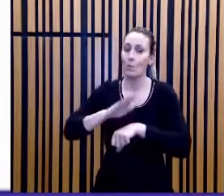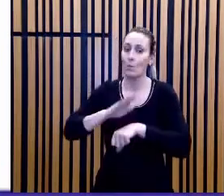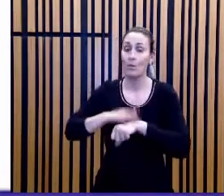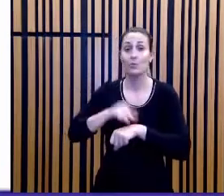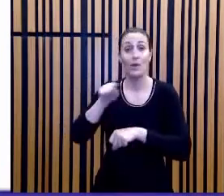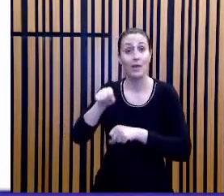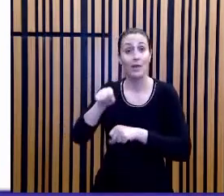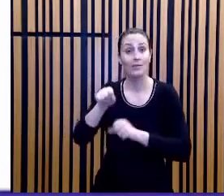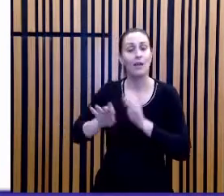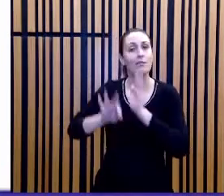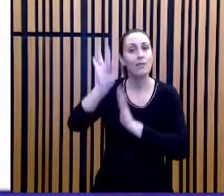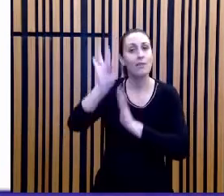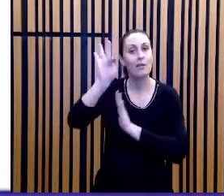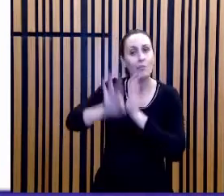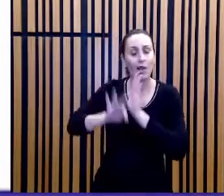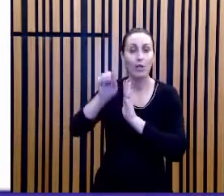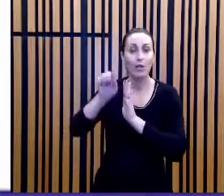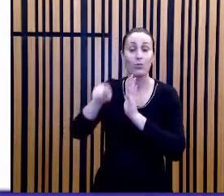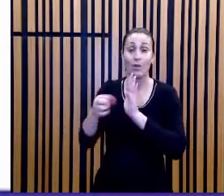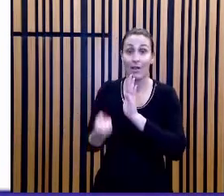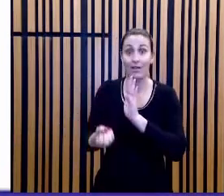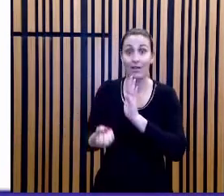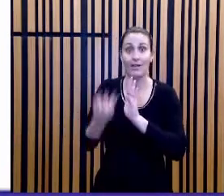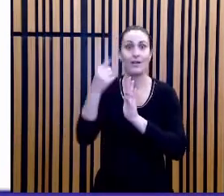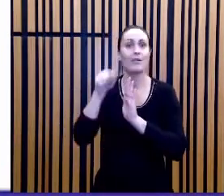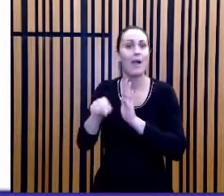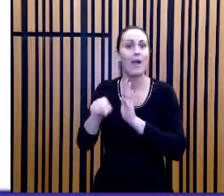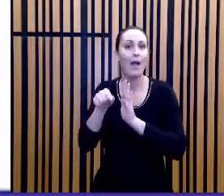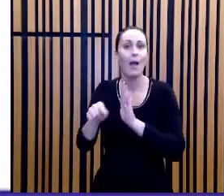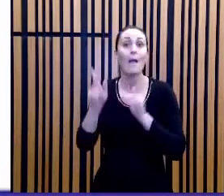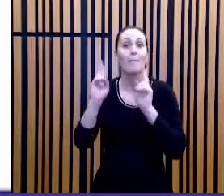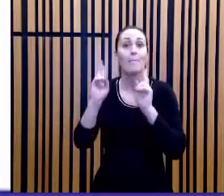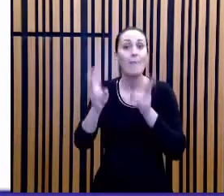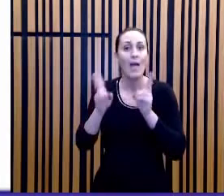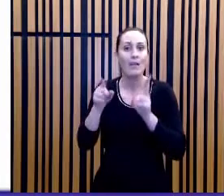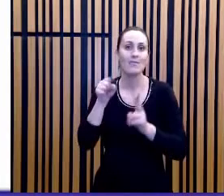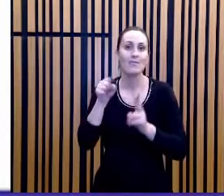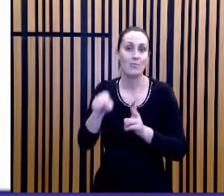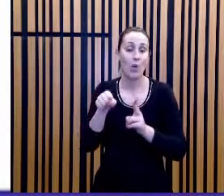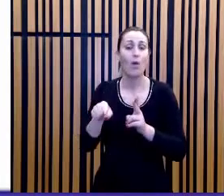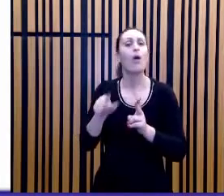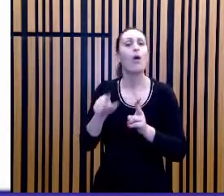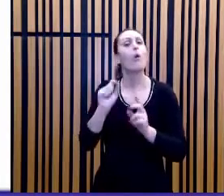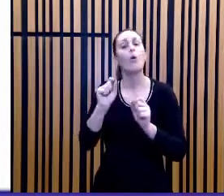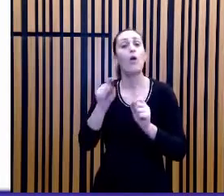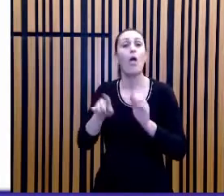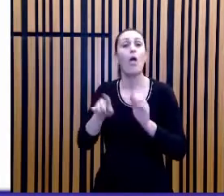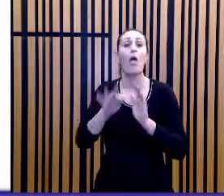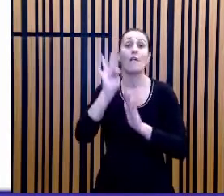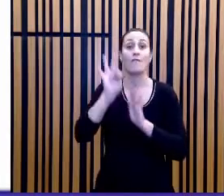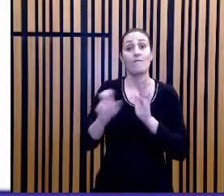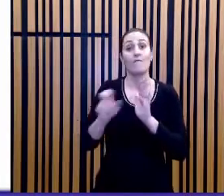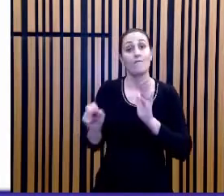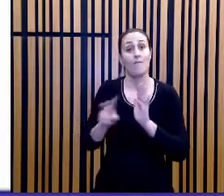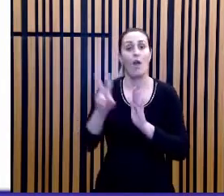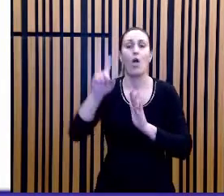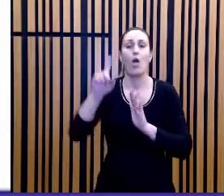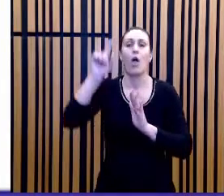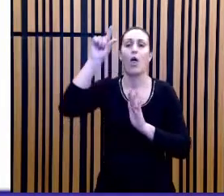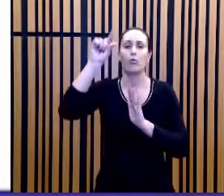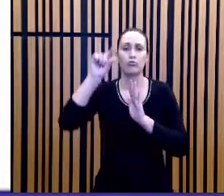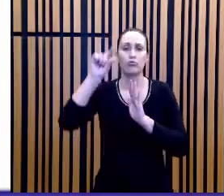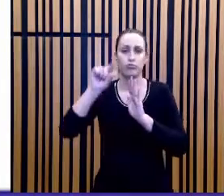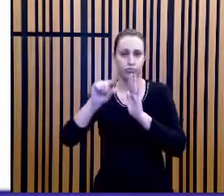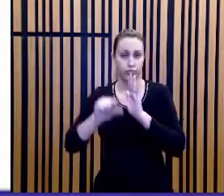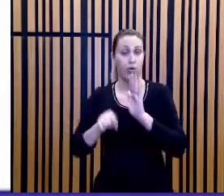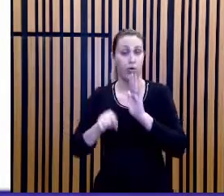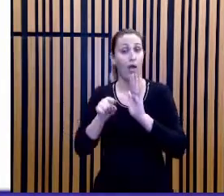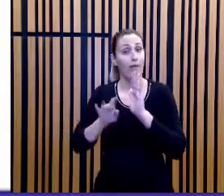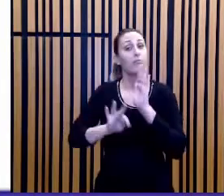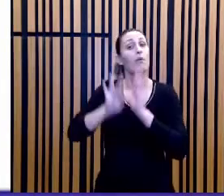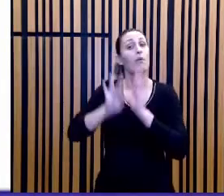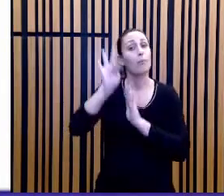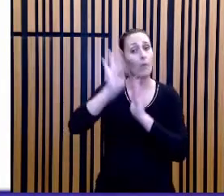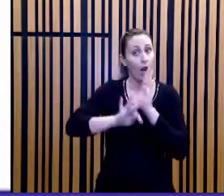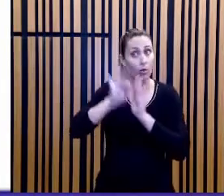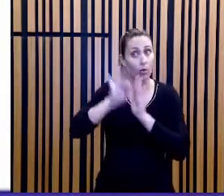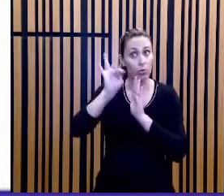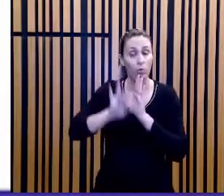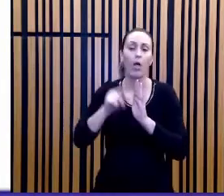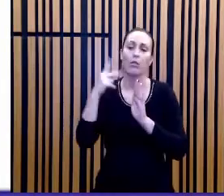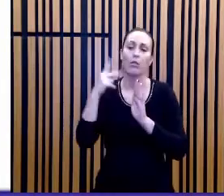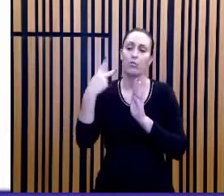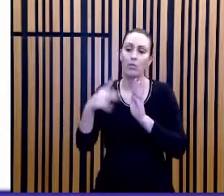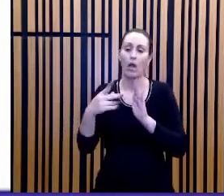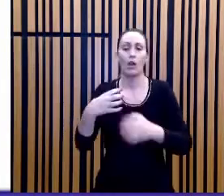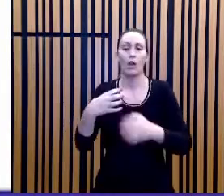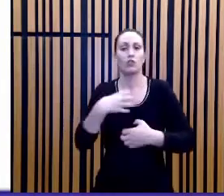o sensor desliga o mesmo sistema, quando a temperatura cai para valores inferiores a Tm. a temperatura está caindo, opa,